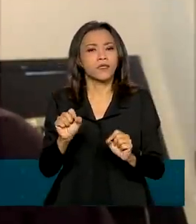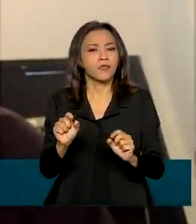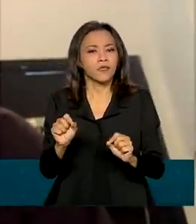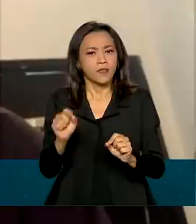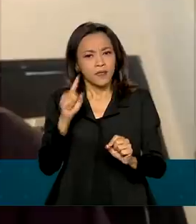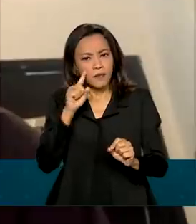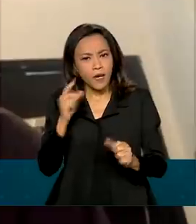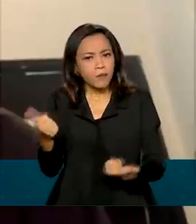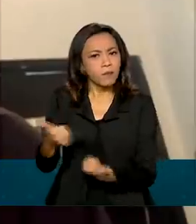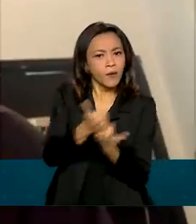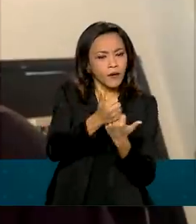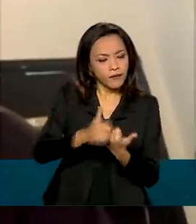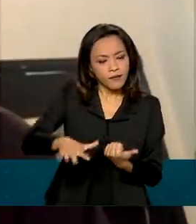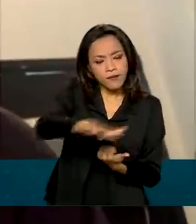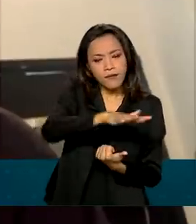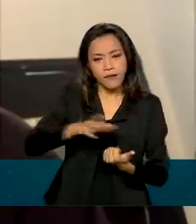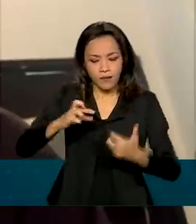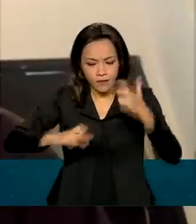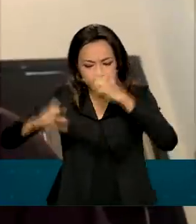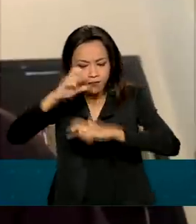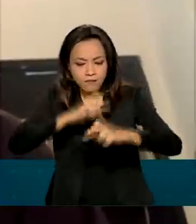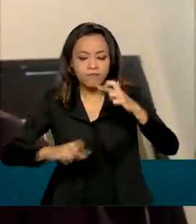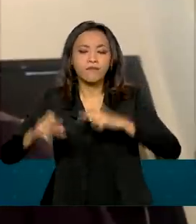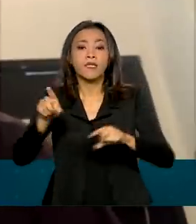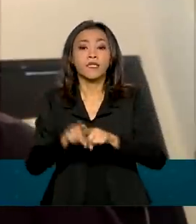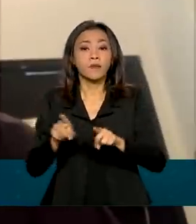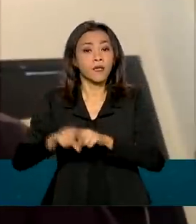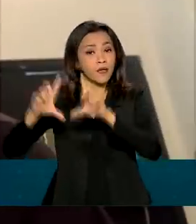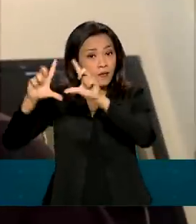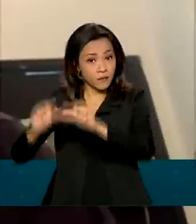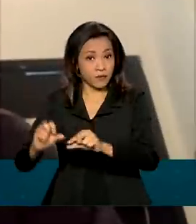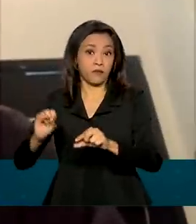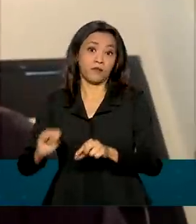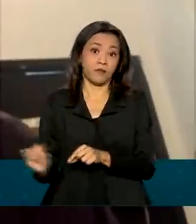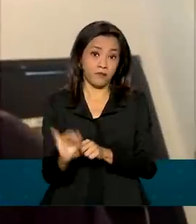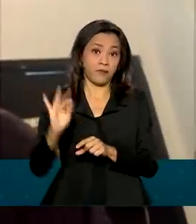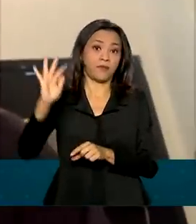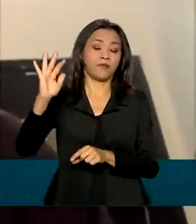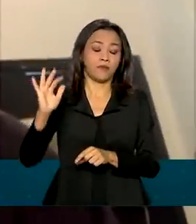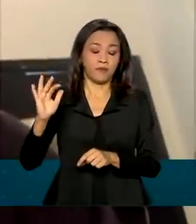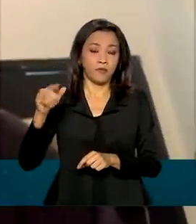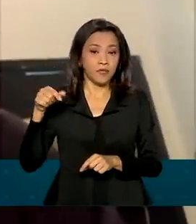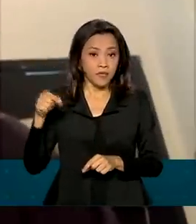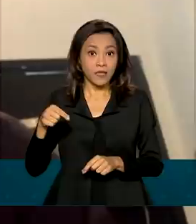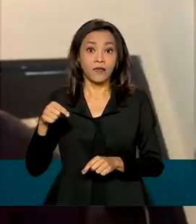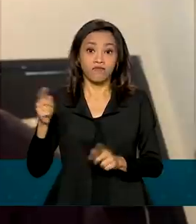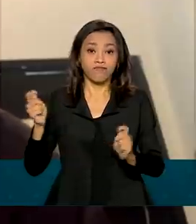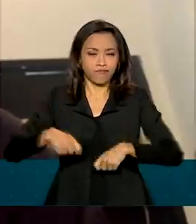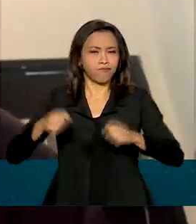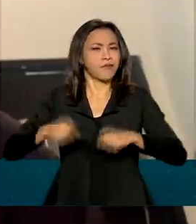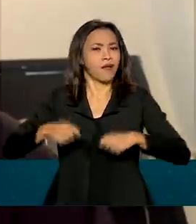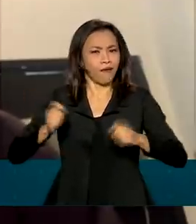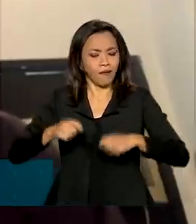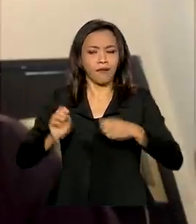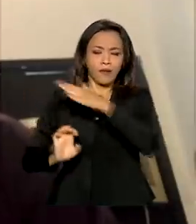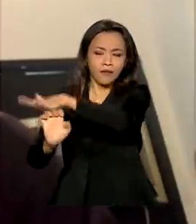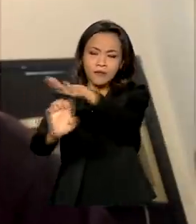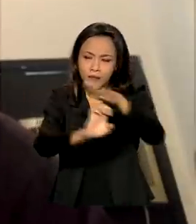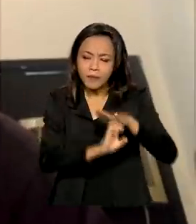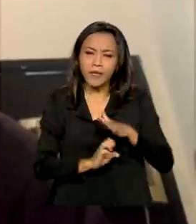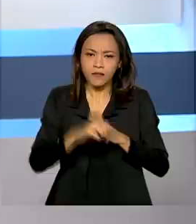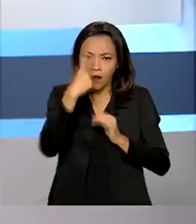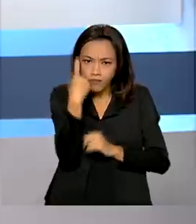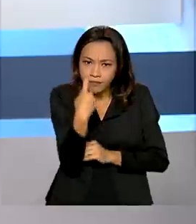ter um arrefecimento da inflação que vai fazer com que os investimentos privados sejam